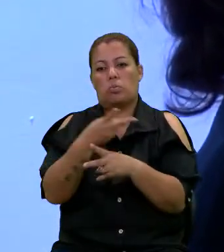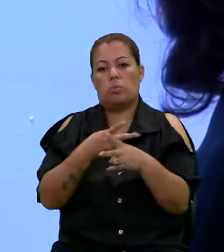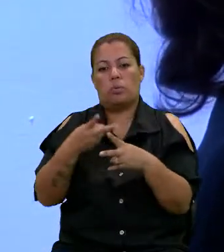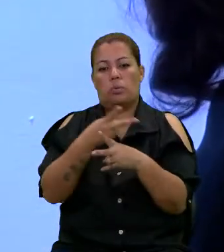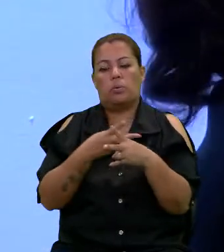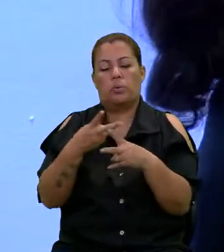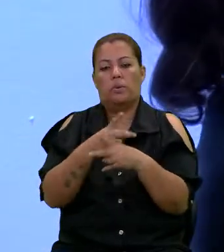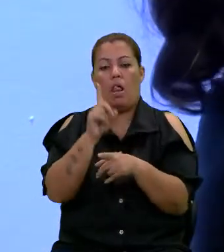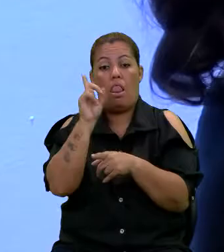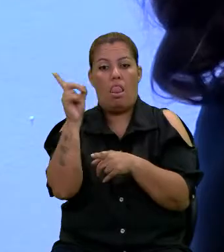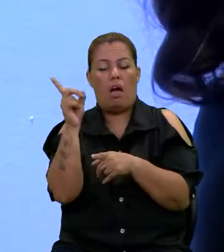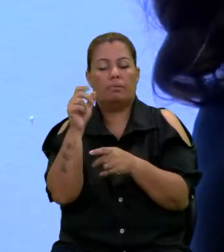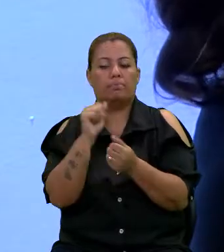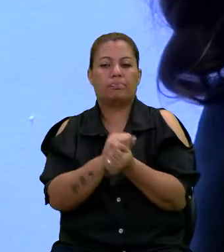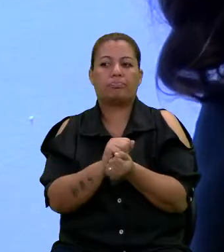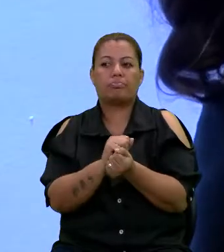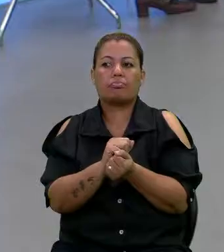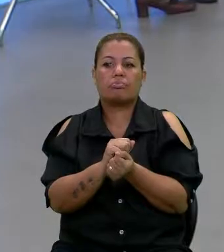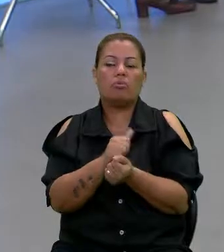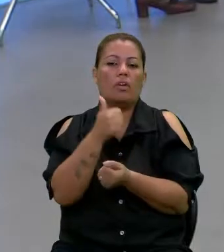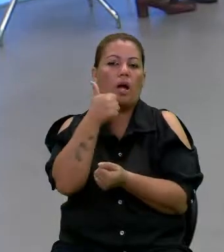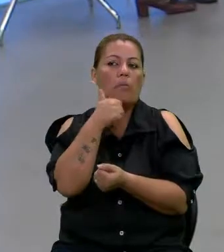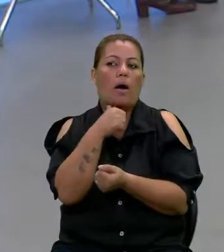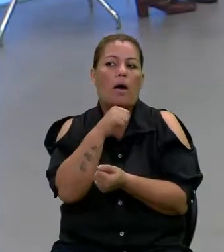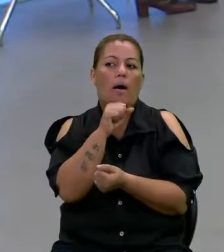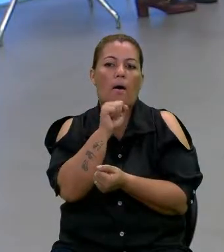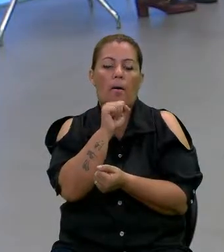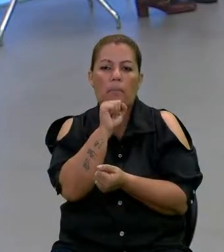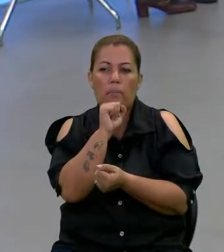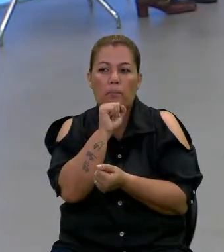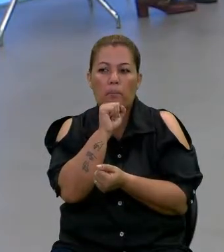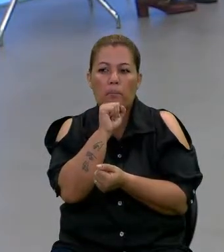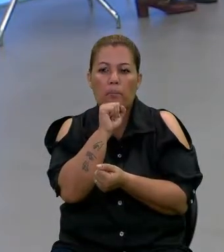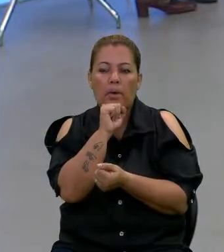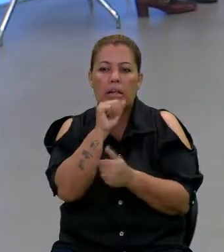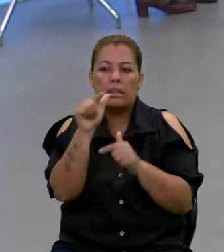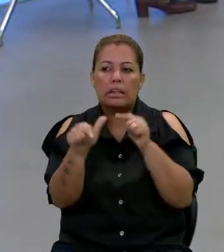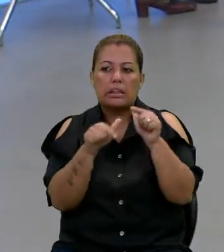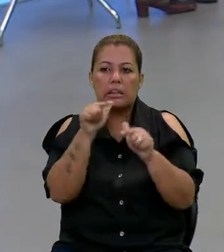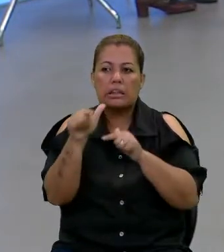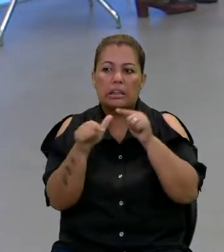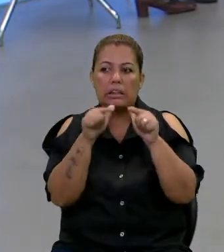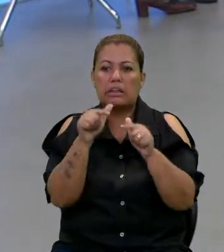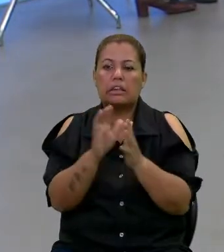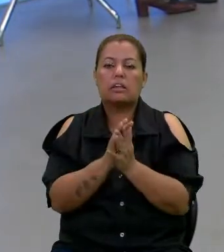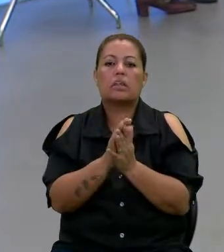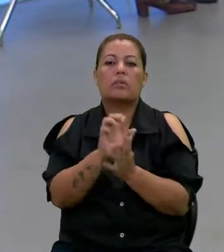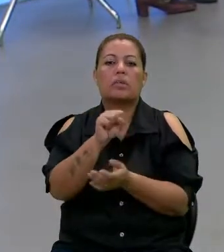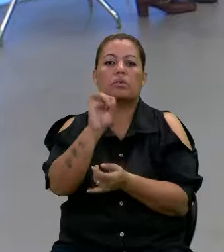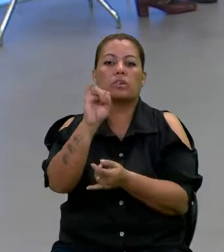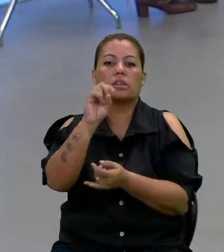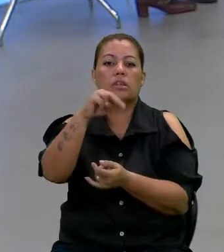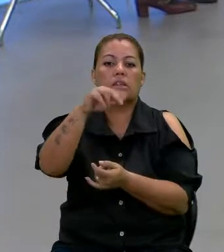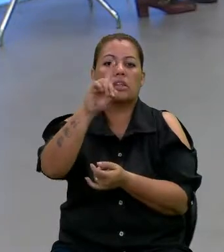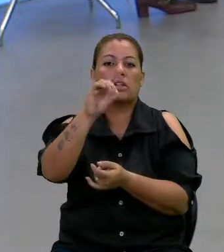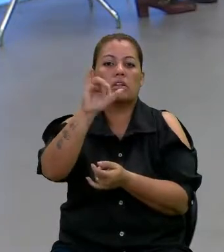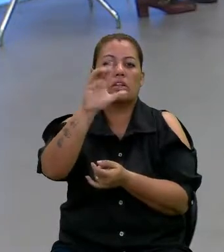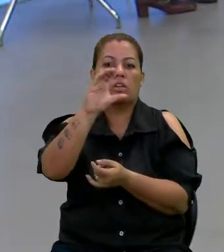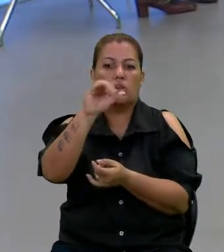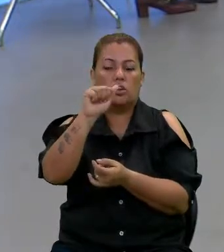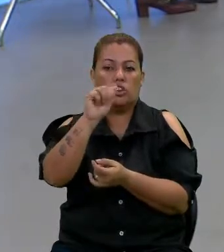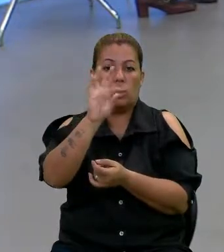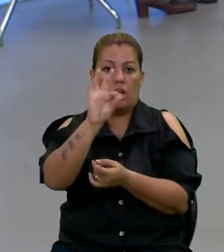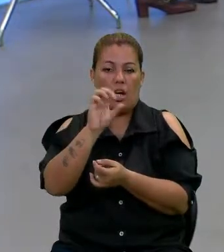Espaço da Cidadania, aliás, é uma funcionária do Sindicato dos